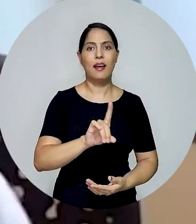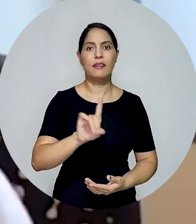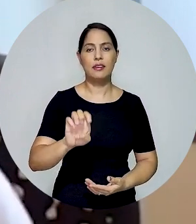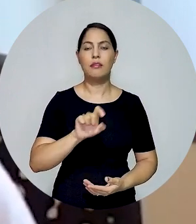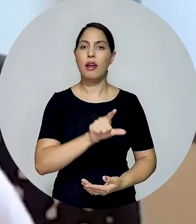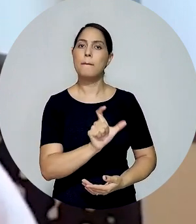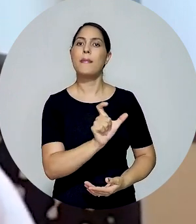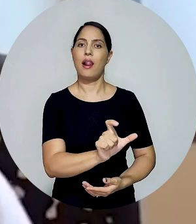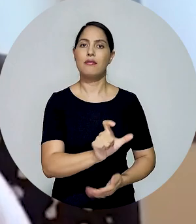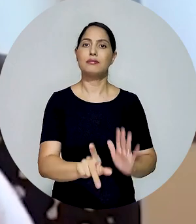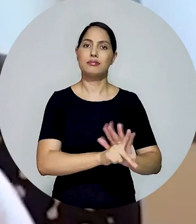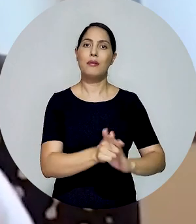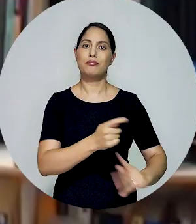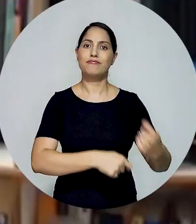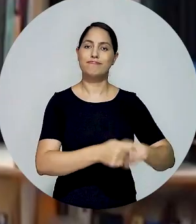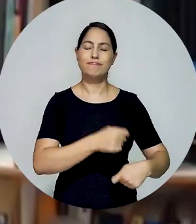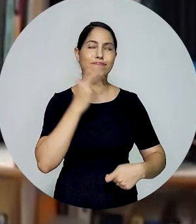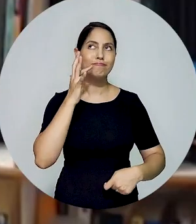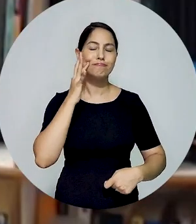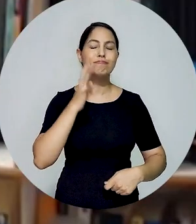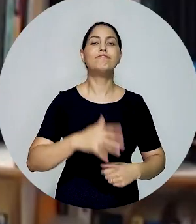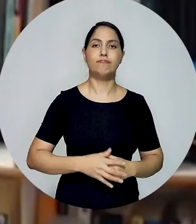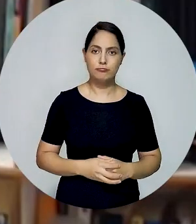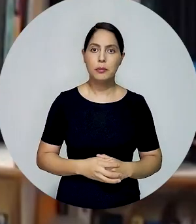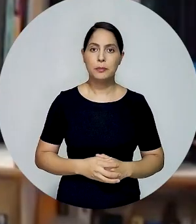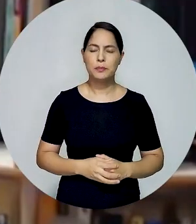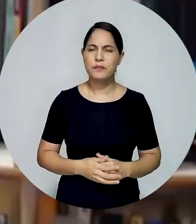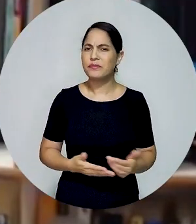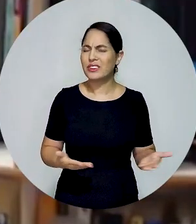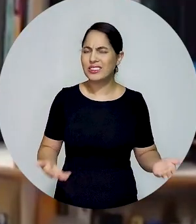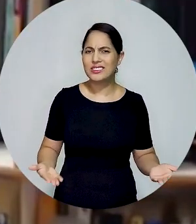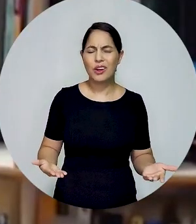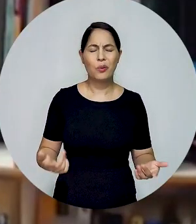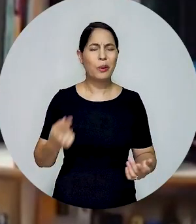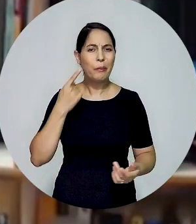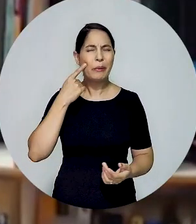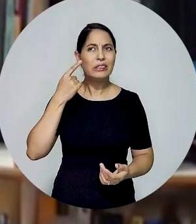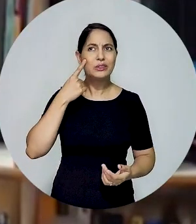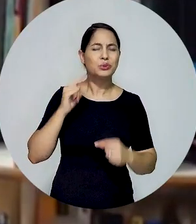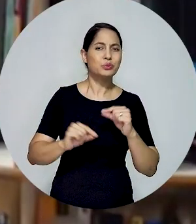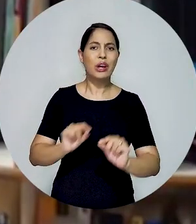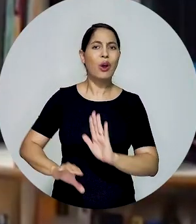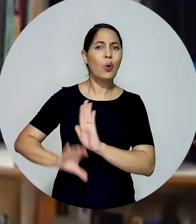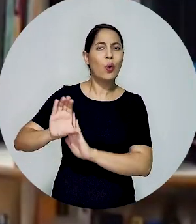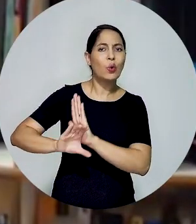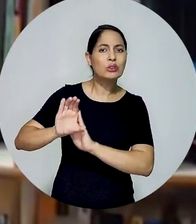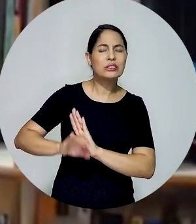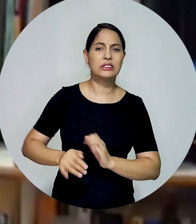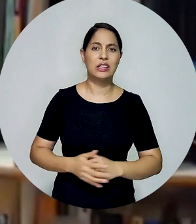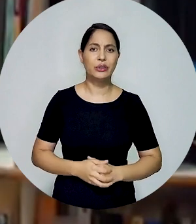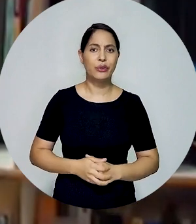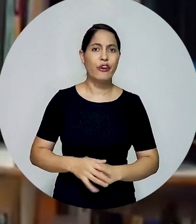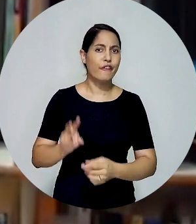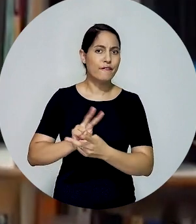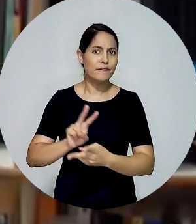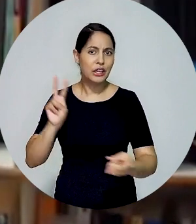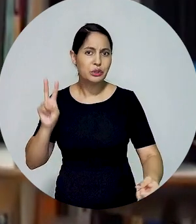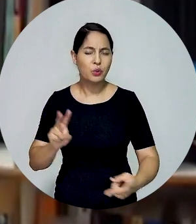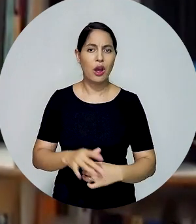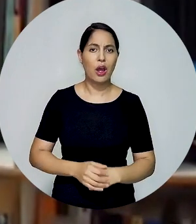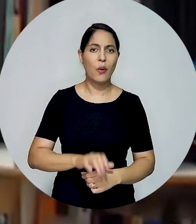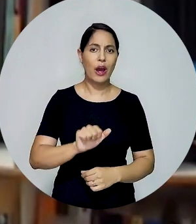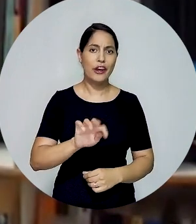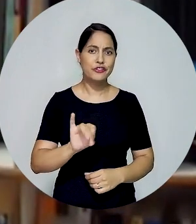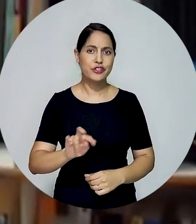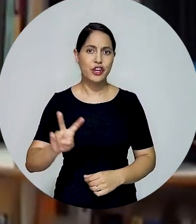gente pensa em mercado financeiro. Eu acho que, independentemente do conceito, que é o ativo, o ativo digital, o ativo virtual, é um